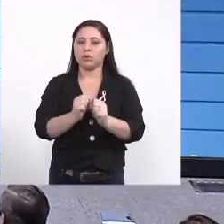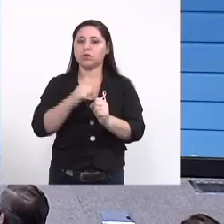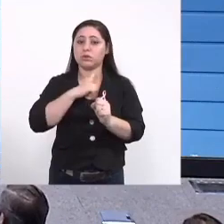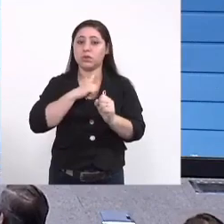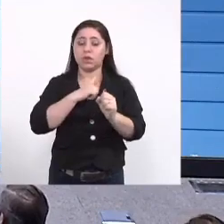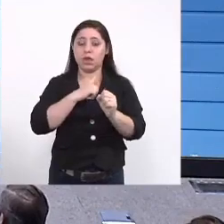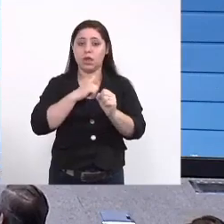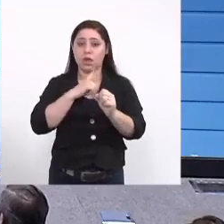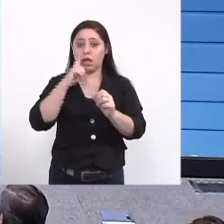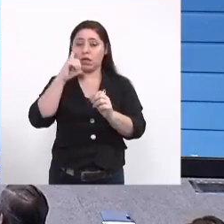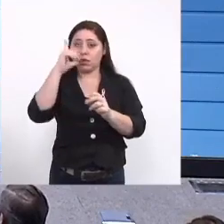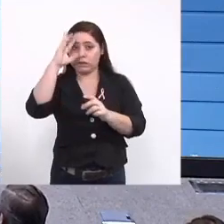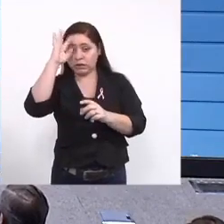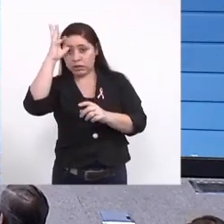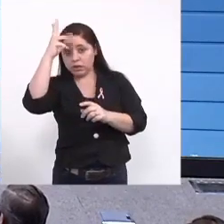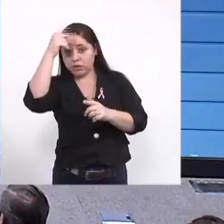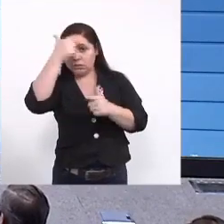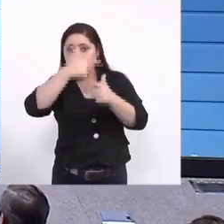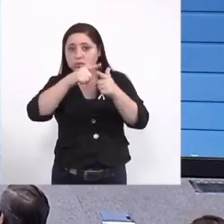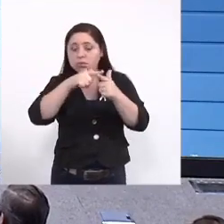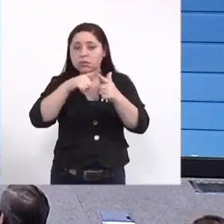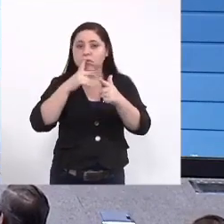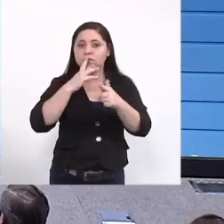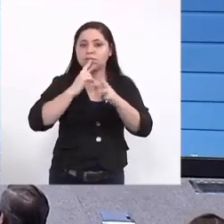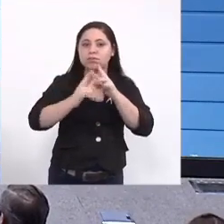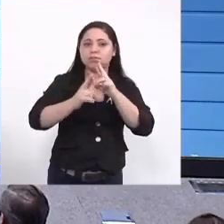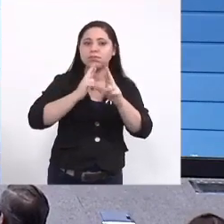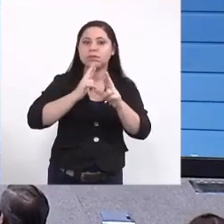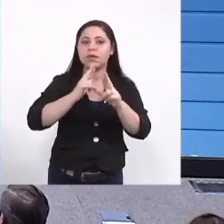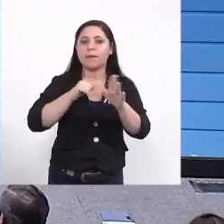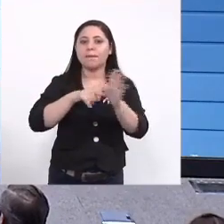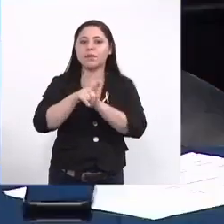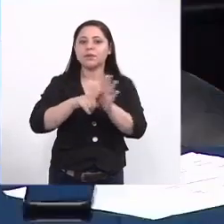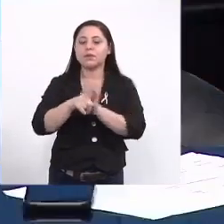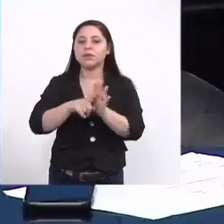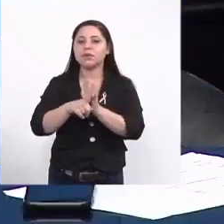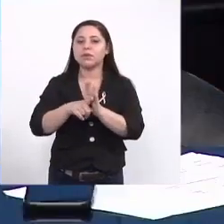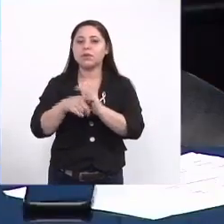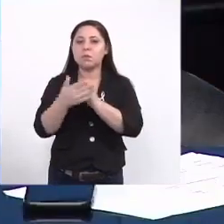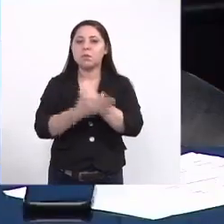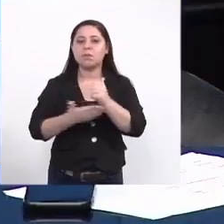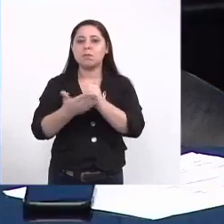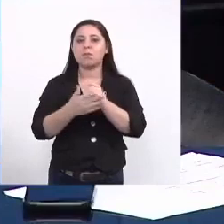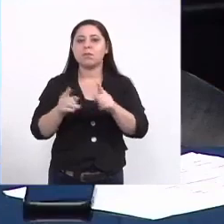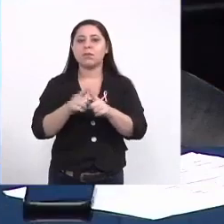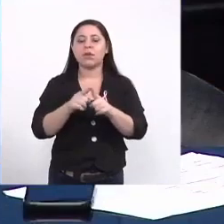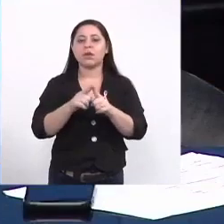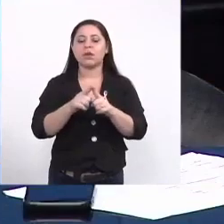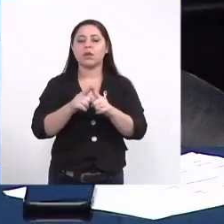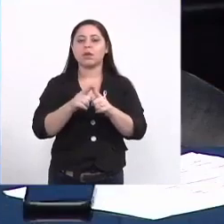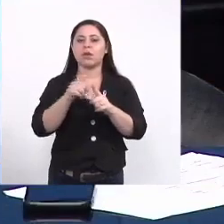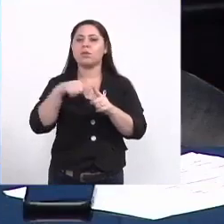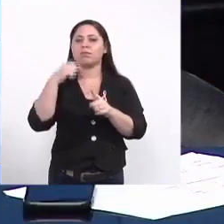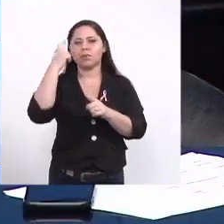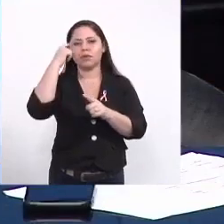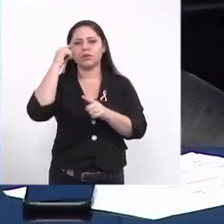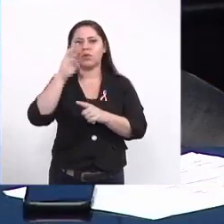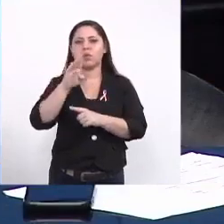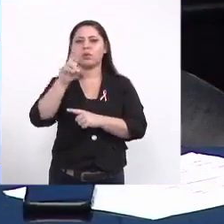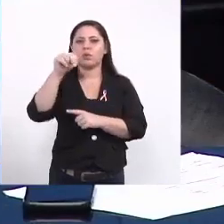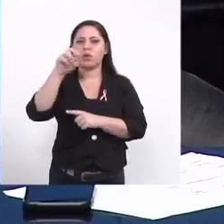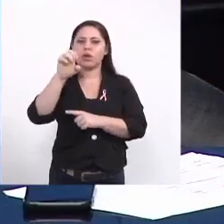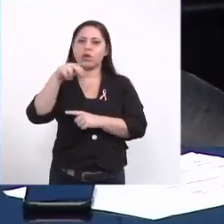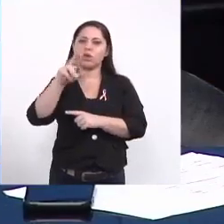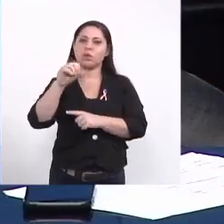conclusivos para nortear as ações na base então esse encaminhamento do bueno foi